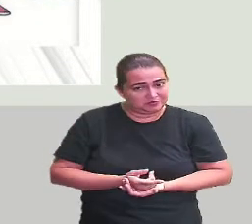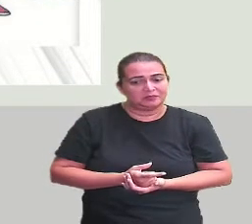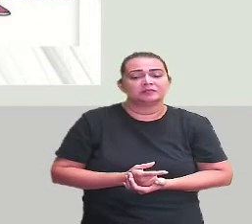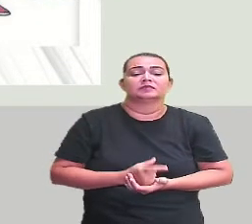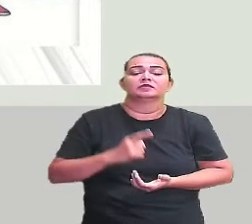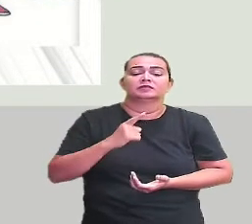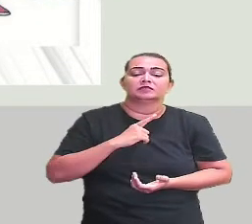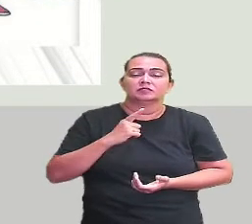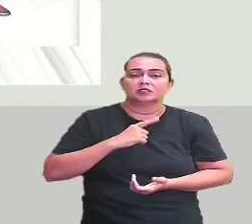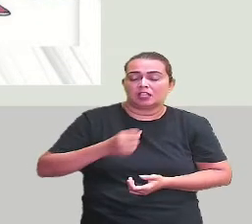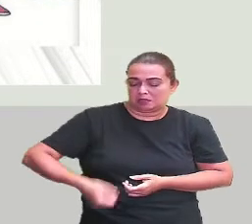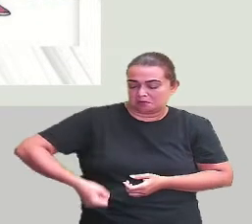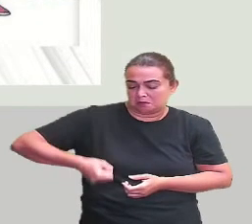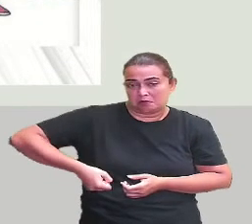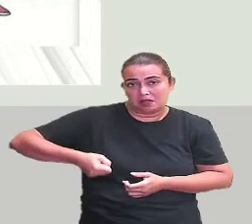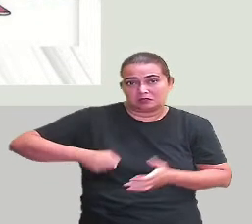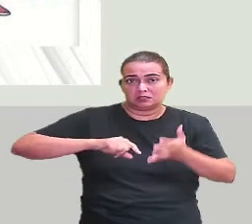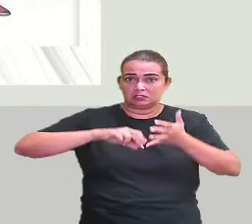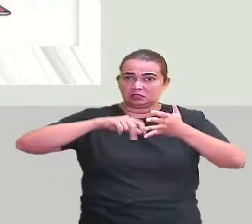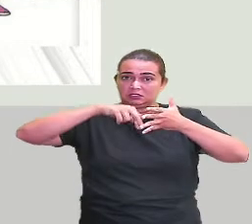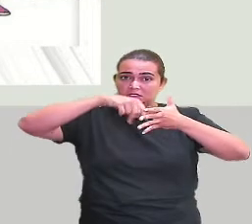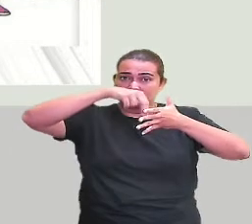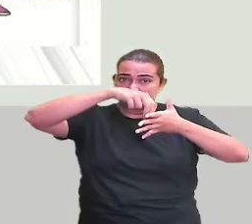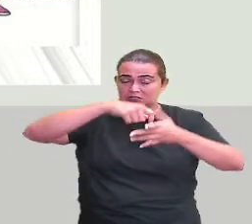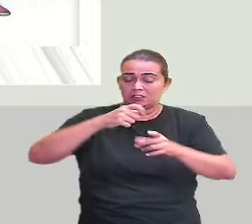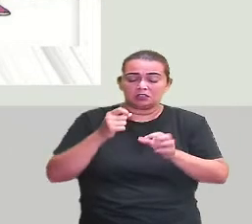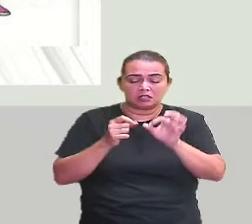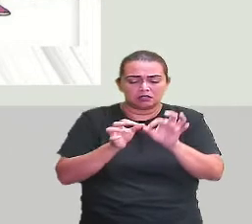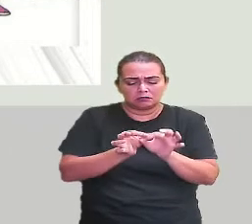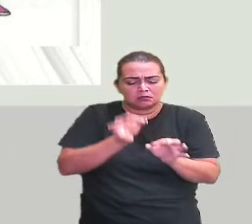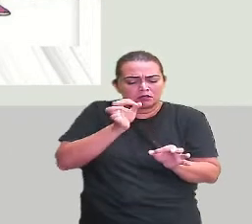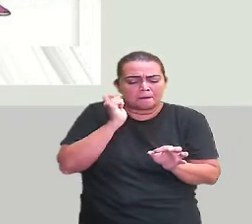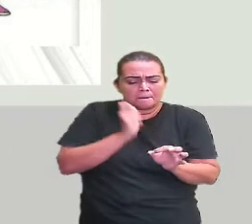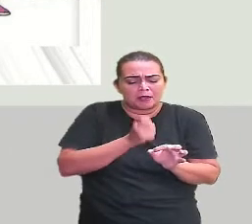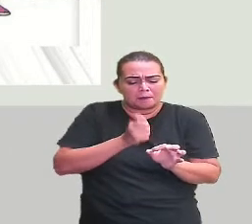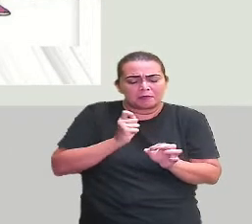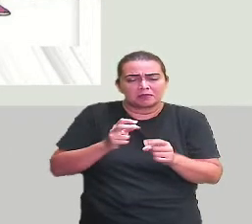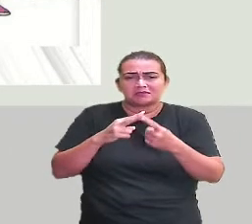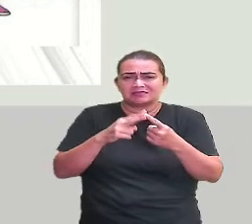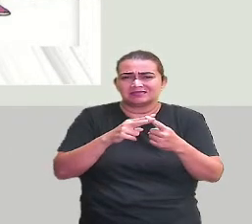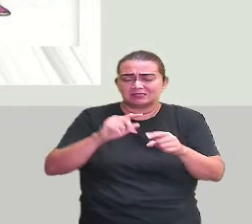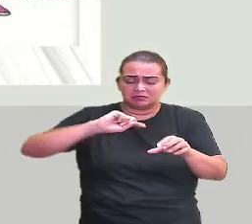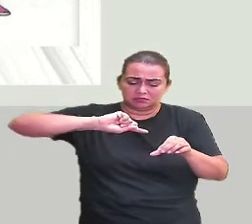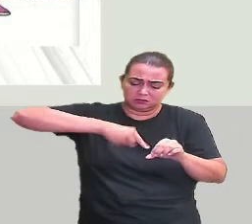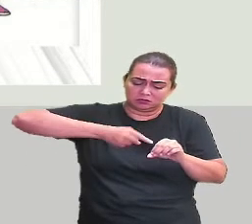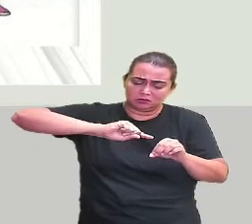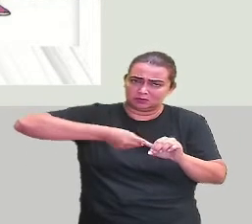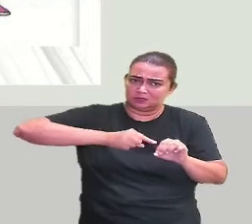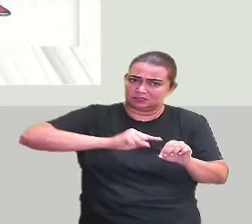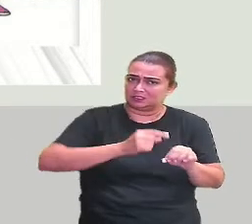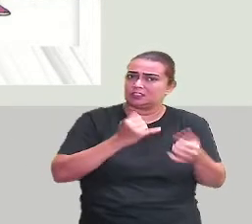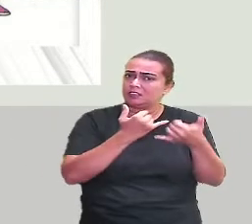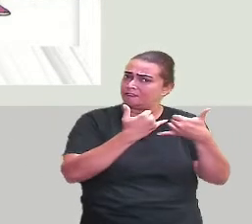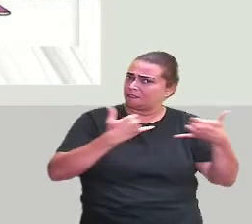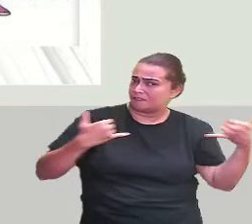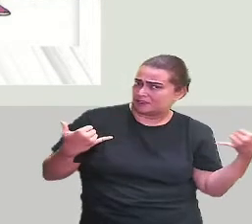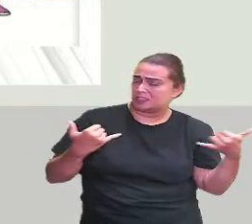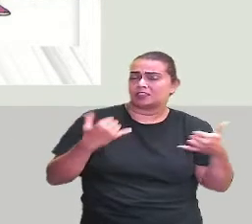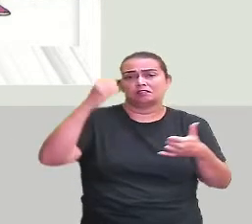Lá tem baldes, tem escadas, tem pregos, ferramentas, parafusos, tem fios,